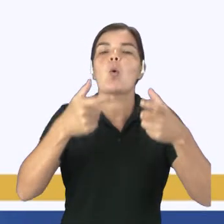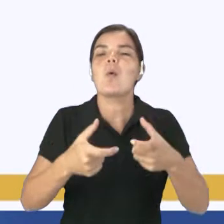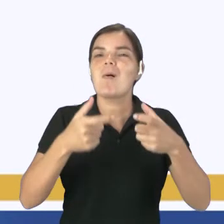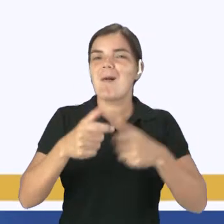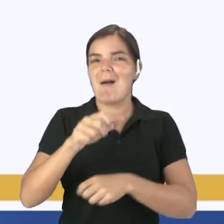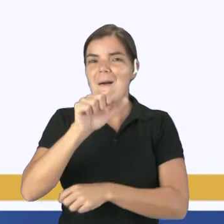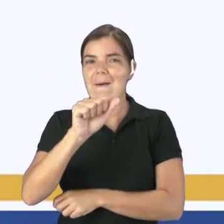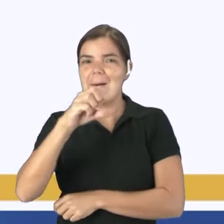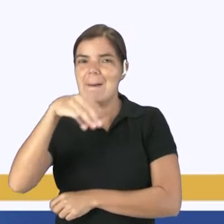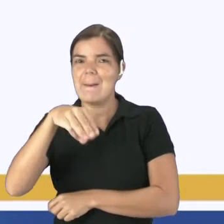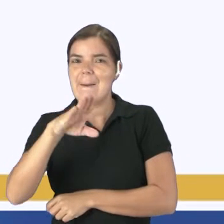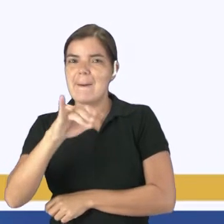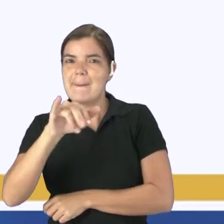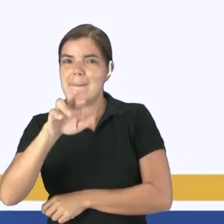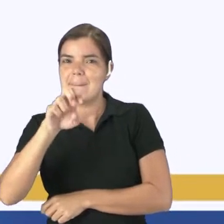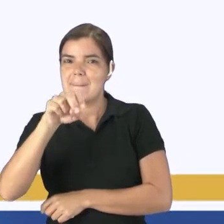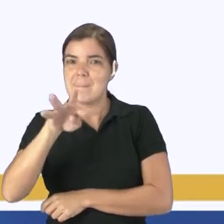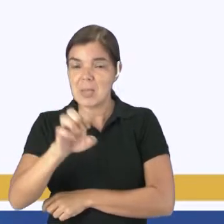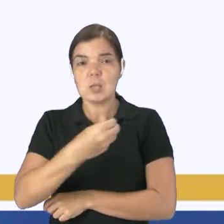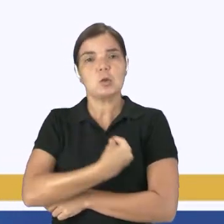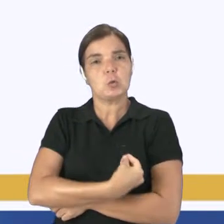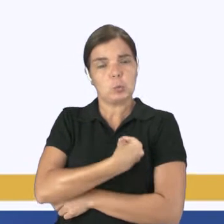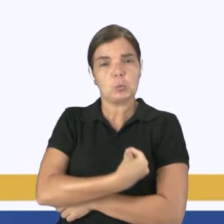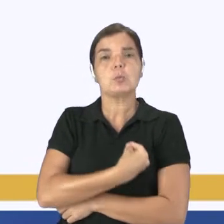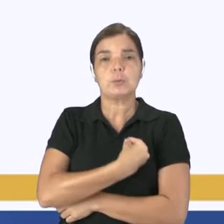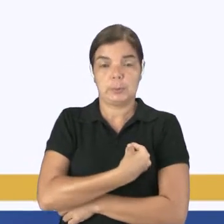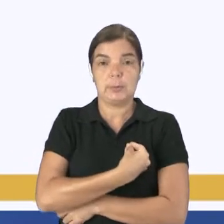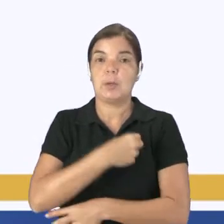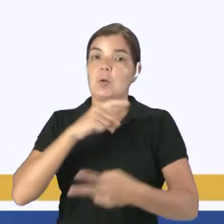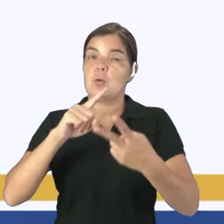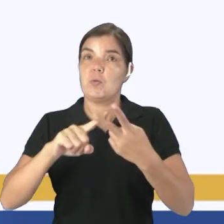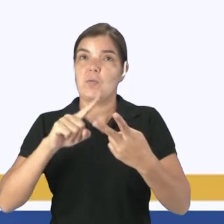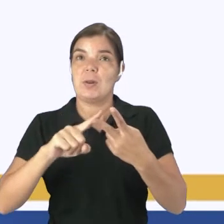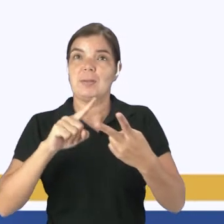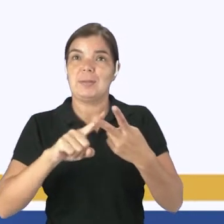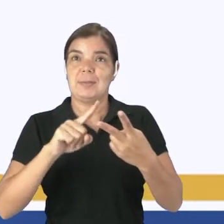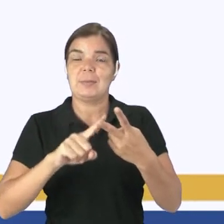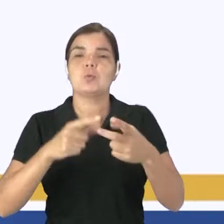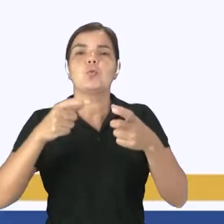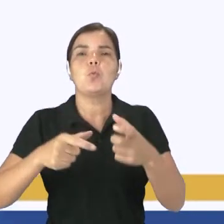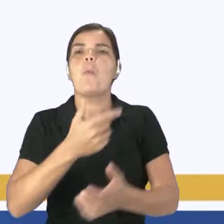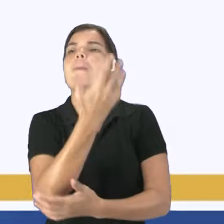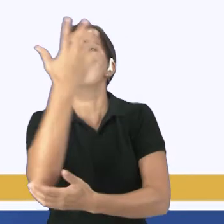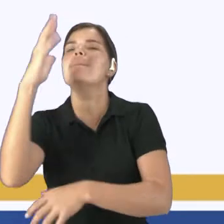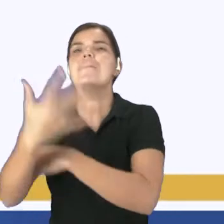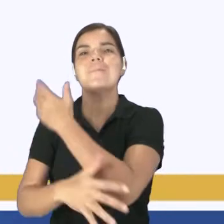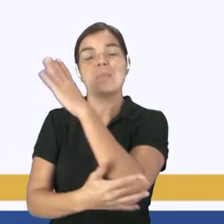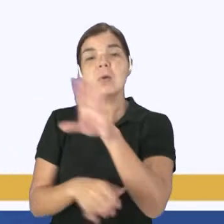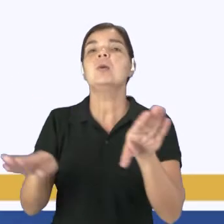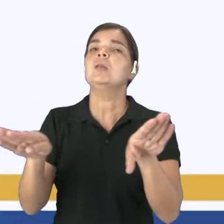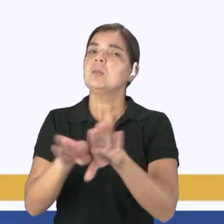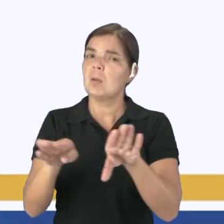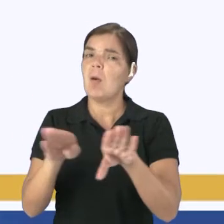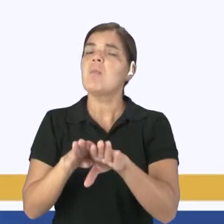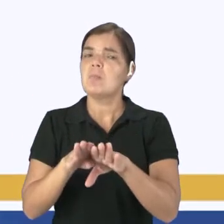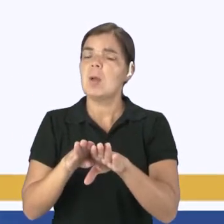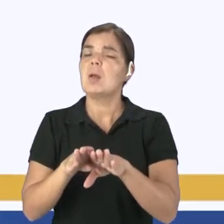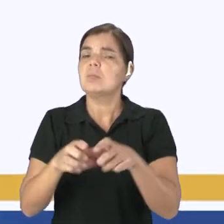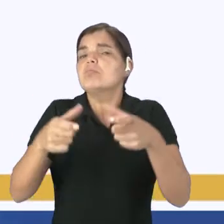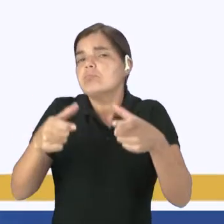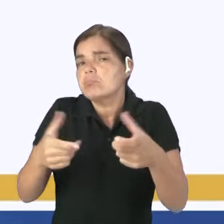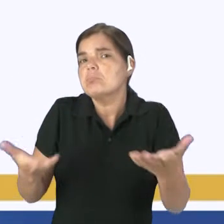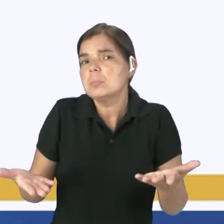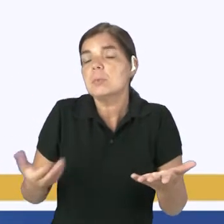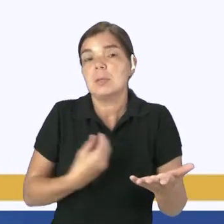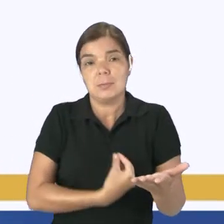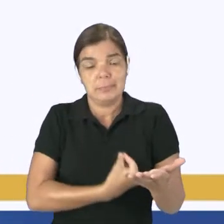é onde nós estamos inseridos, tá? Quando a gente fala de meio ambiente, a gente também pode fazer uma correlação com isso, né? Porque